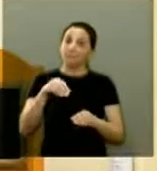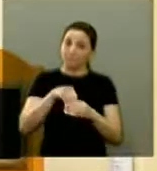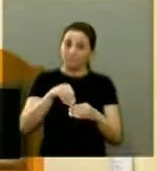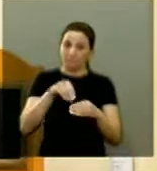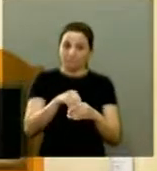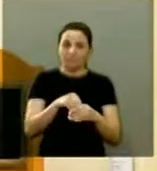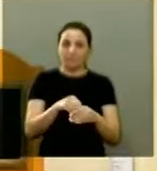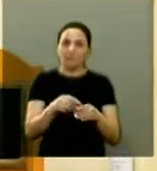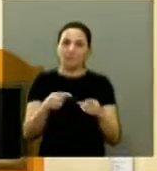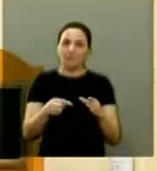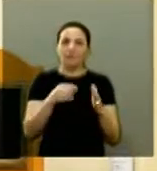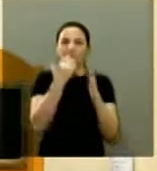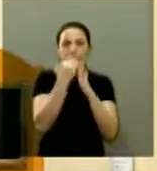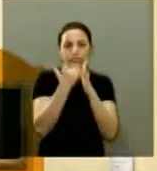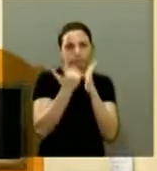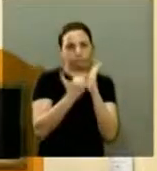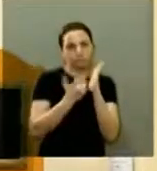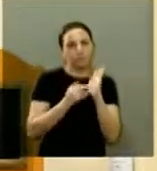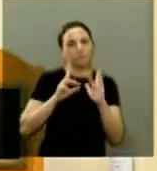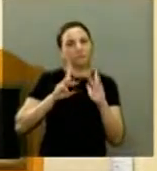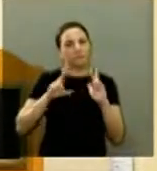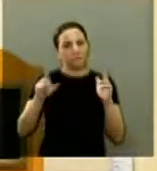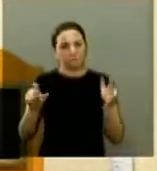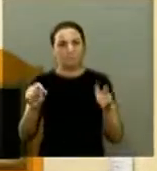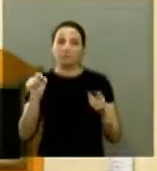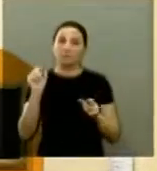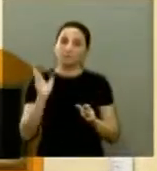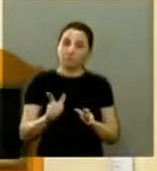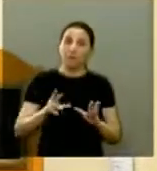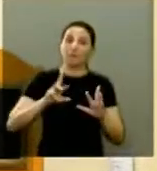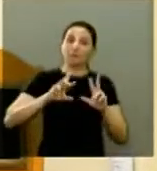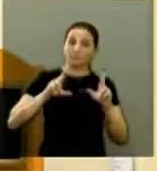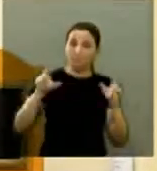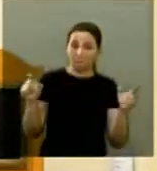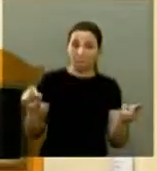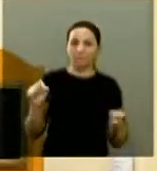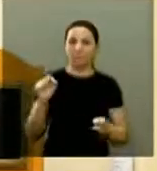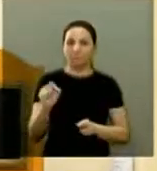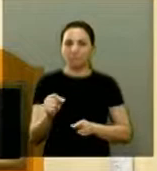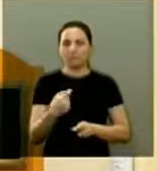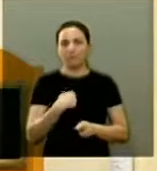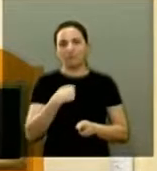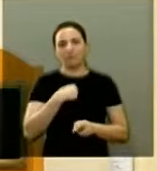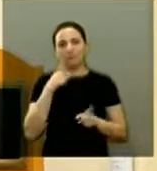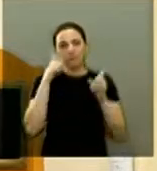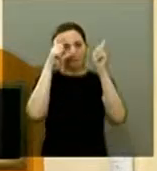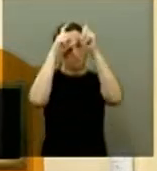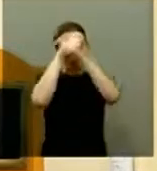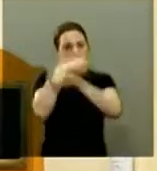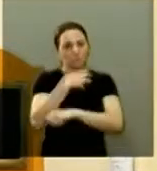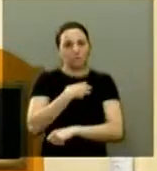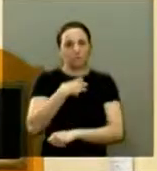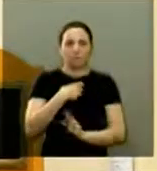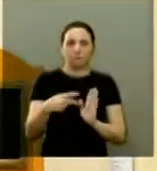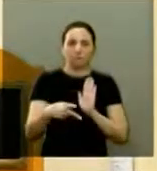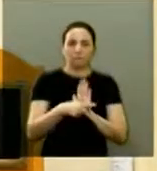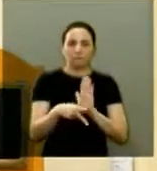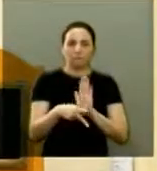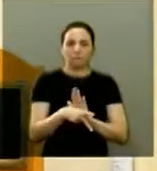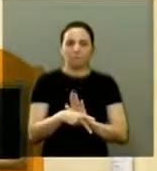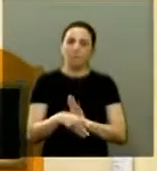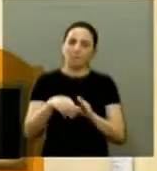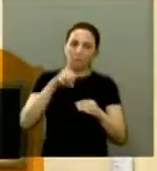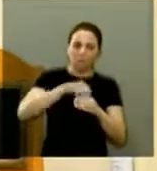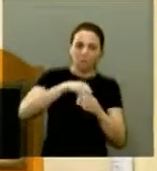por vários motivos, foi uma eleição diferente. Está sendo uma eleição diferente. Muito difícil na forma e no conteúdo. No